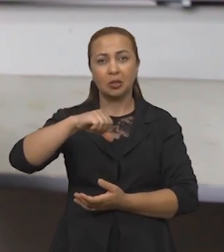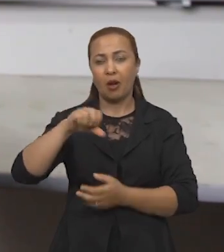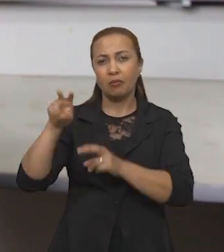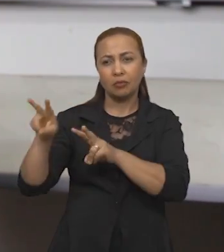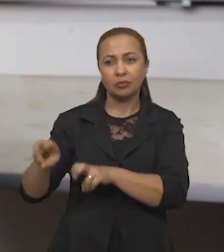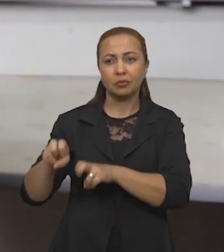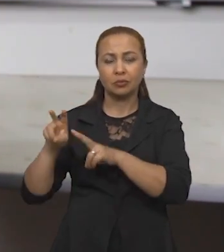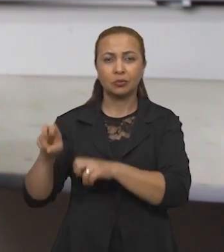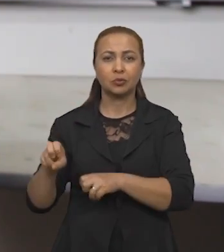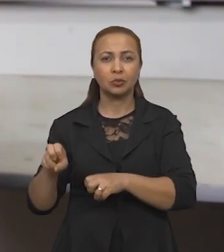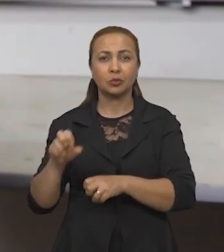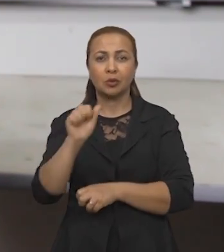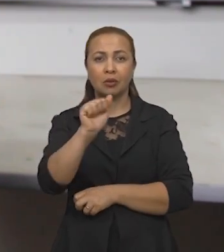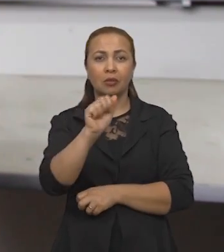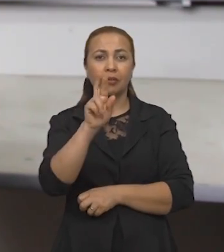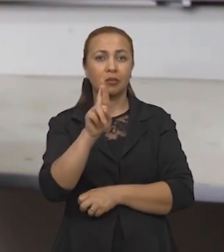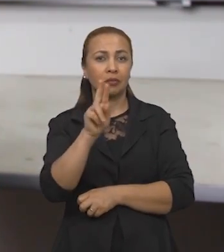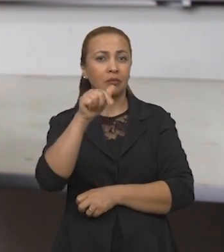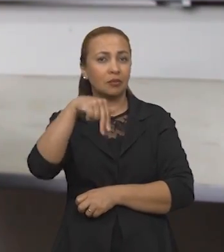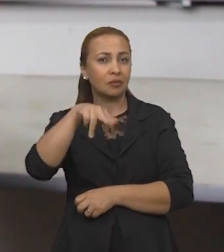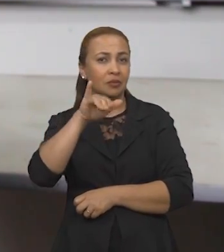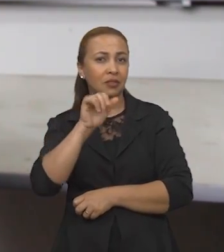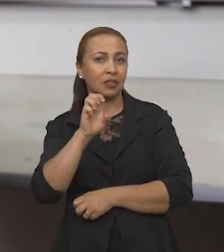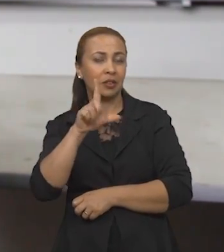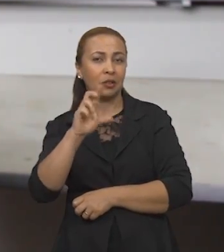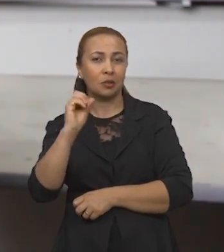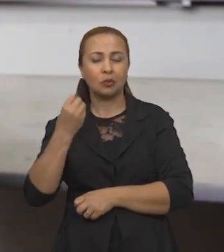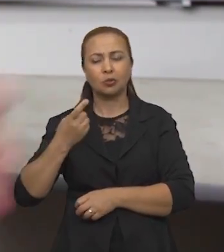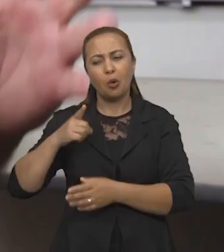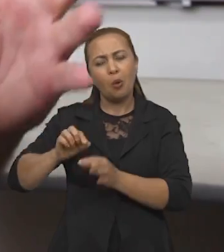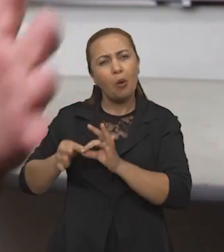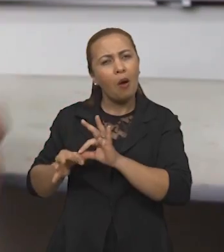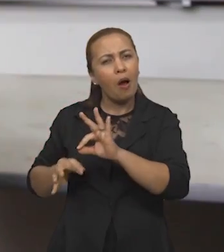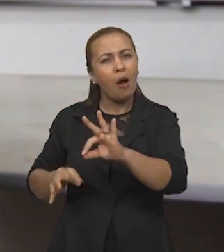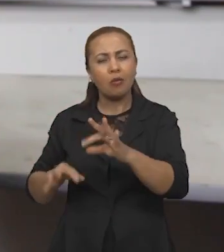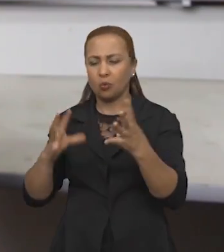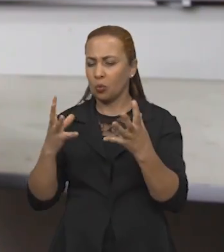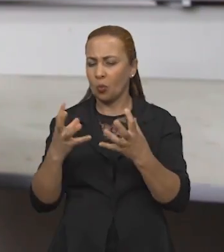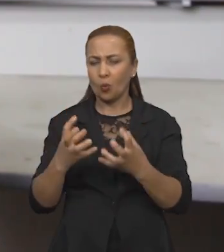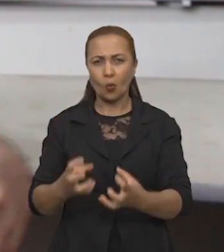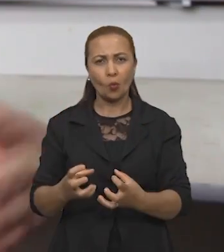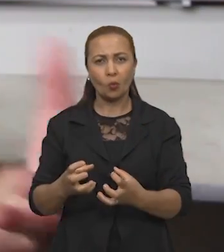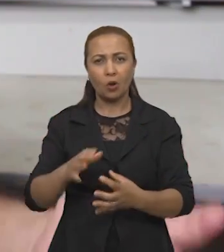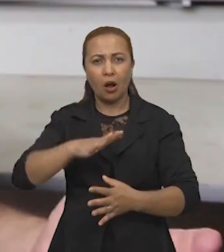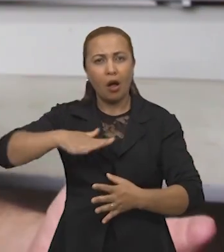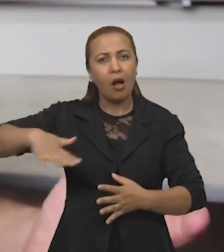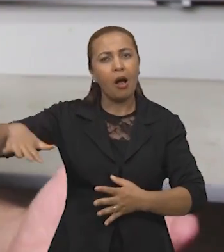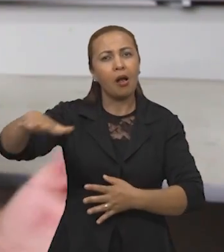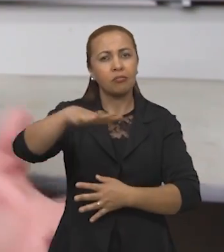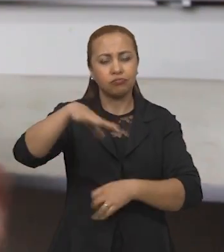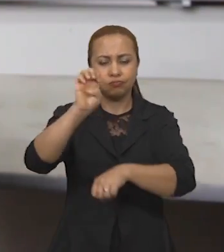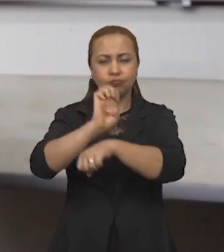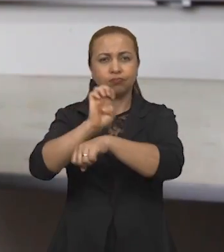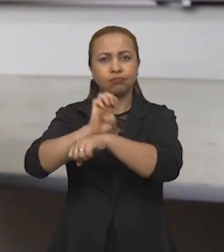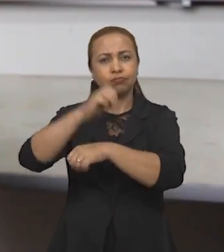sítios arqueológicos tupi, nesse interiorzão, nesse sertãozão.